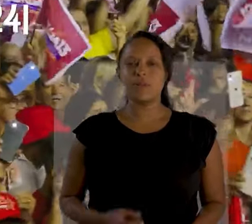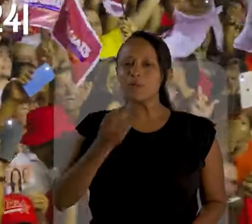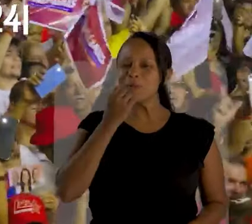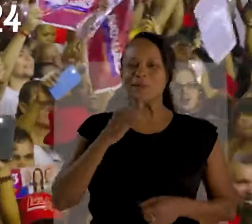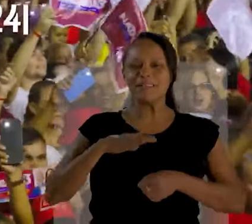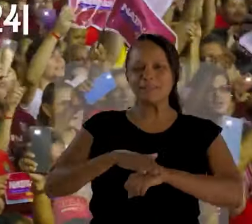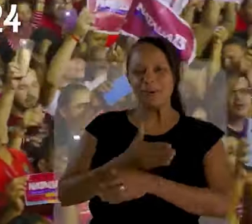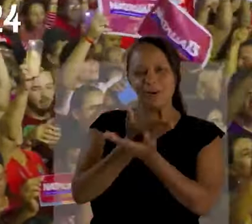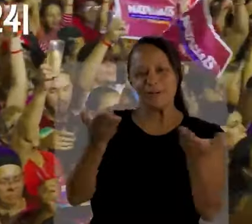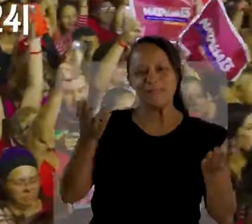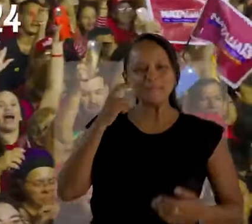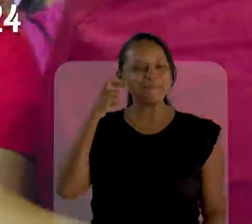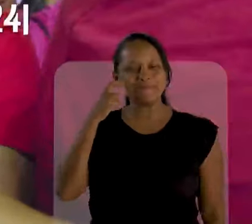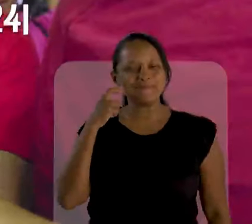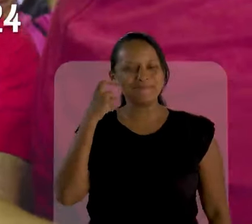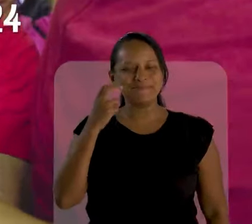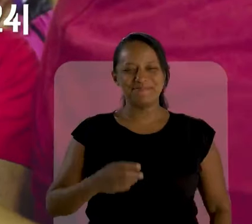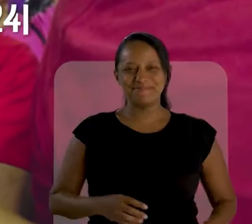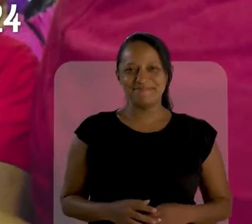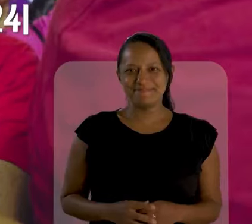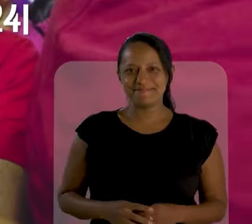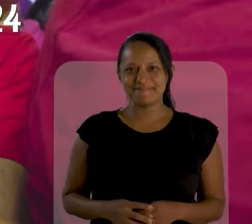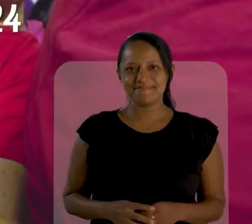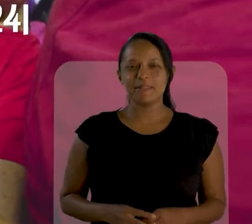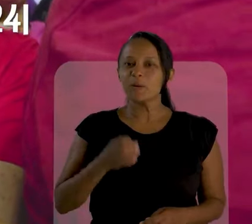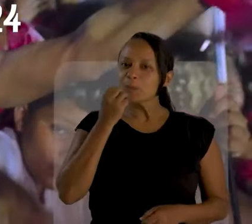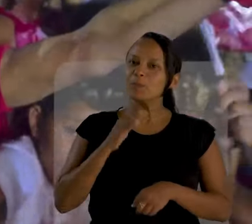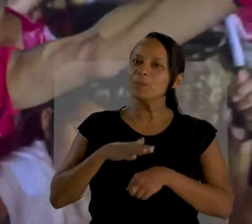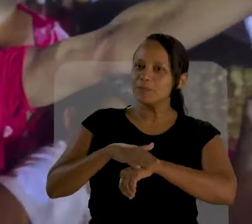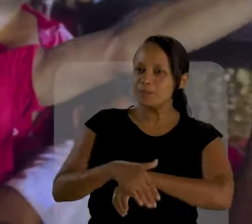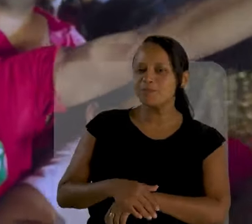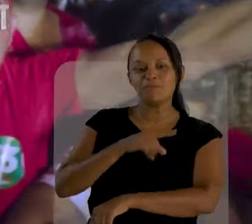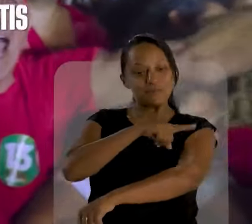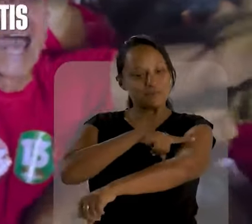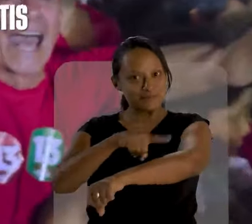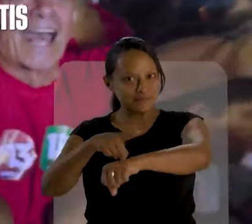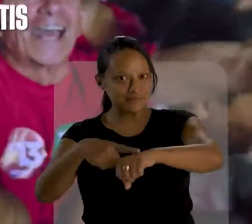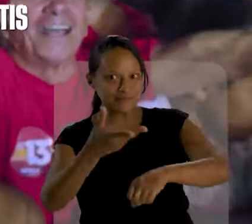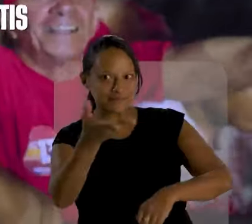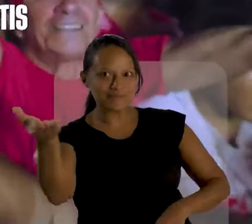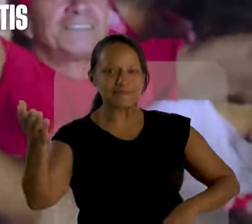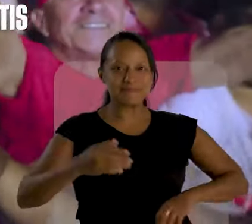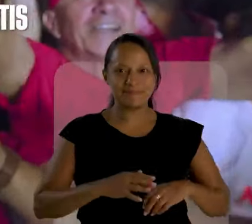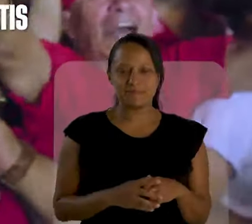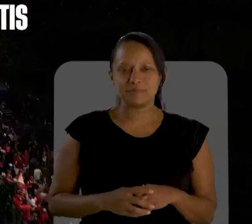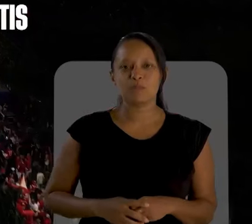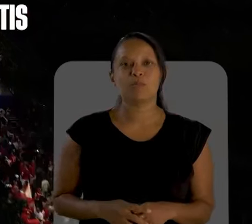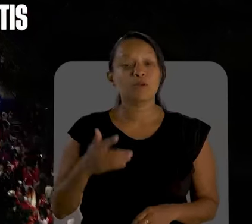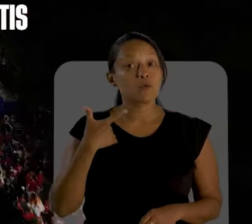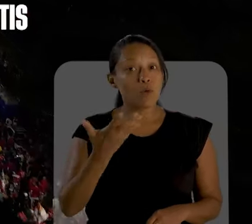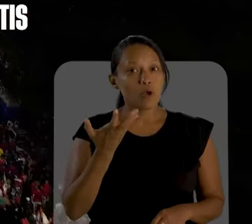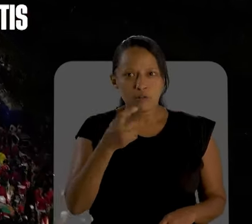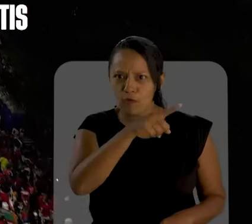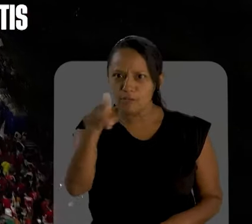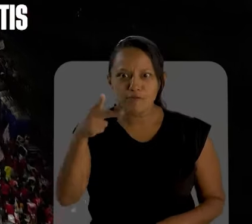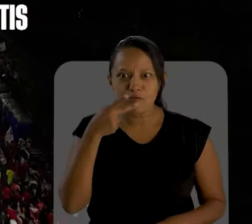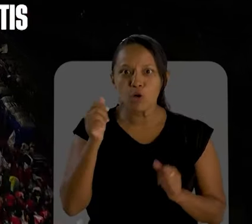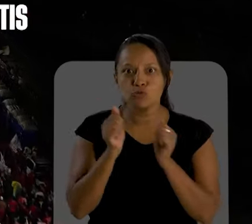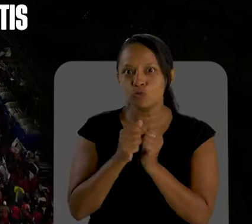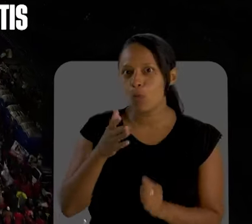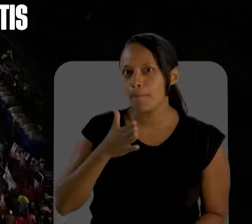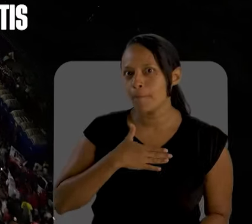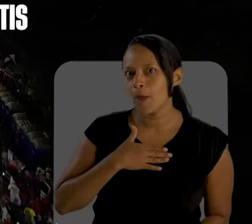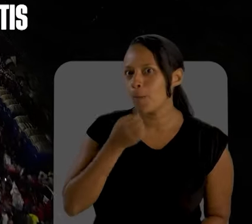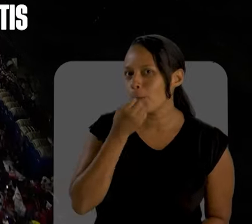Boa noite, Natal! Boa noite, Zona Norte! E eu quero que vocês